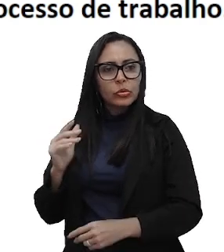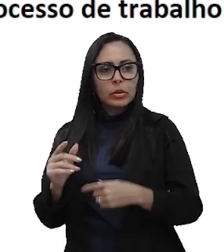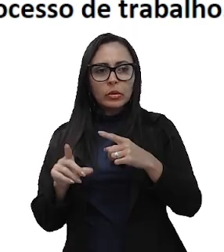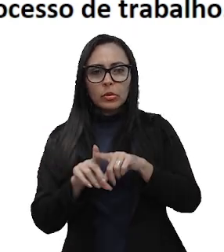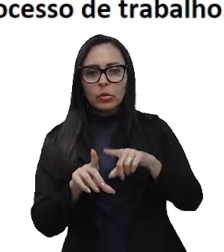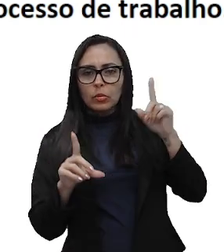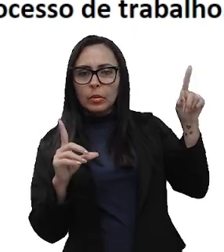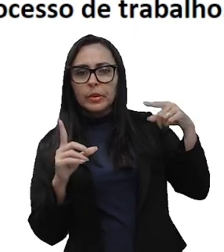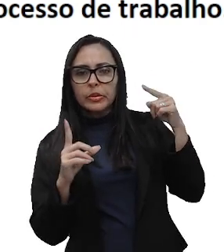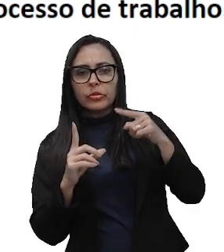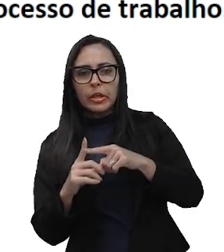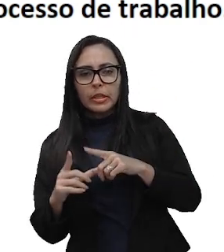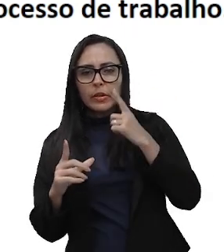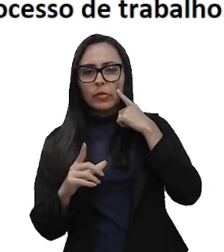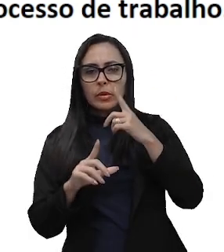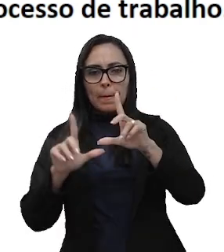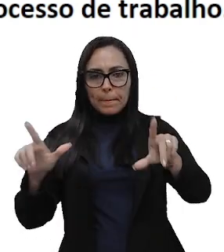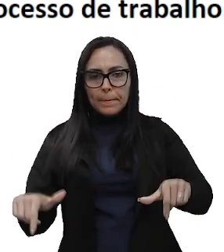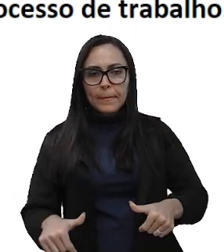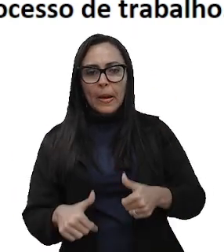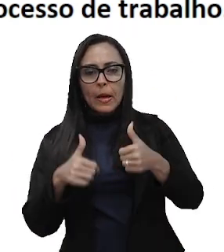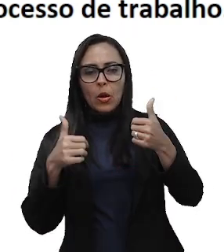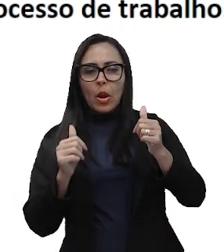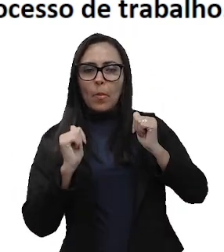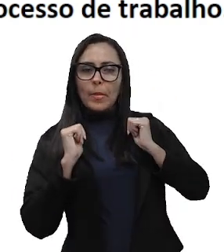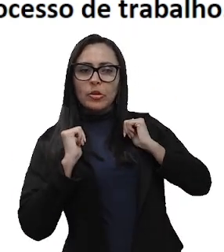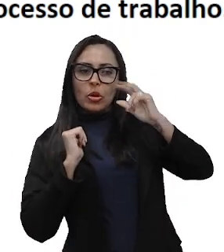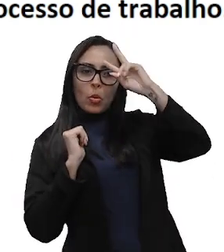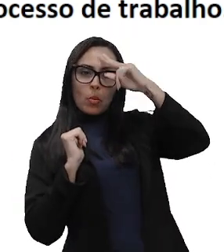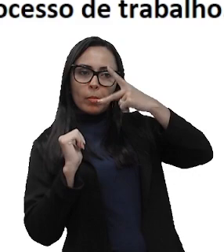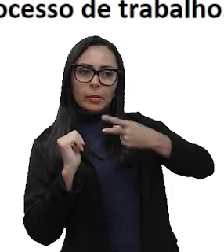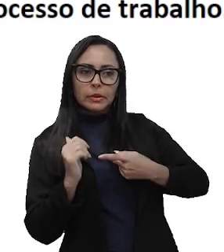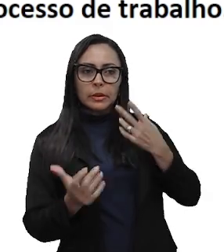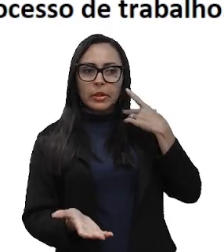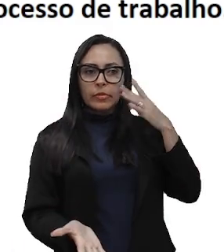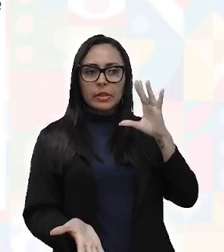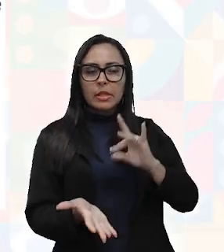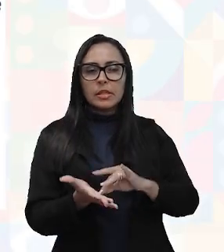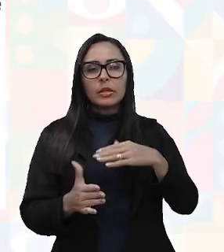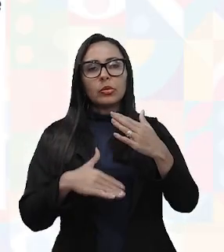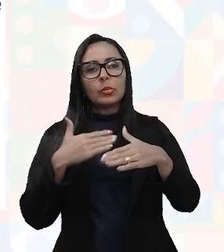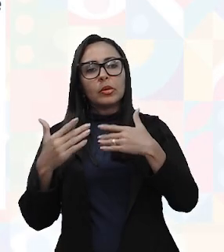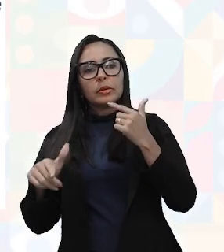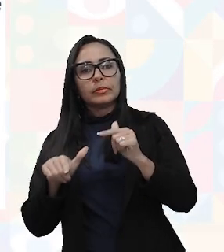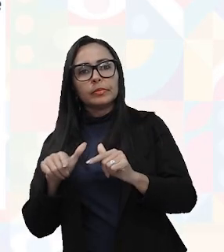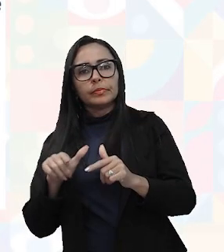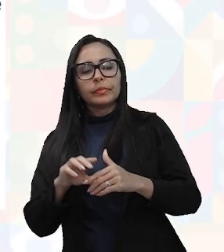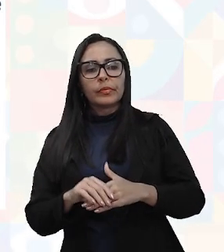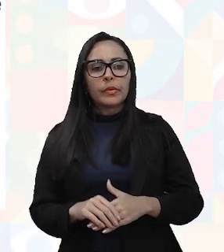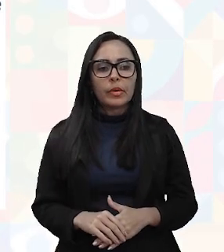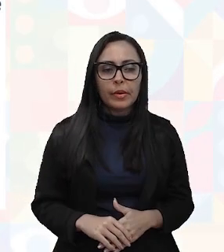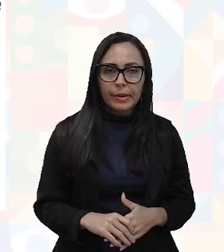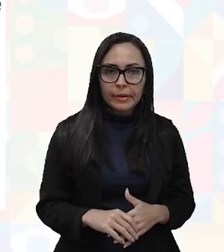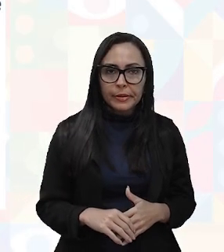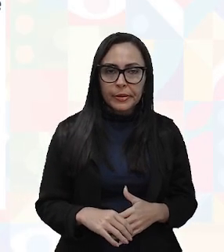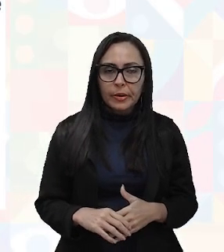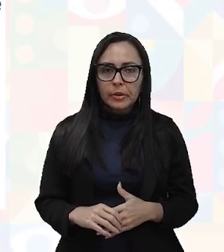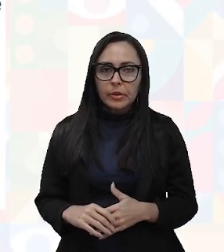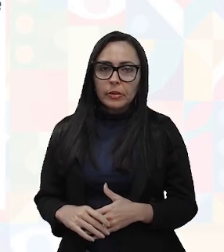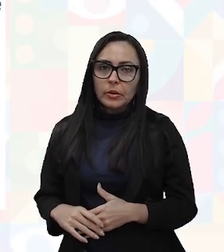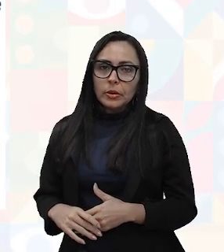com o objetivo de aprimorar o bem-estar humano e a eficiência de todo o processo de trabalho. Então,